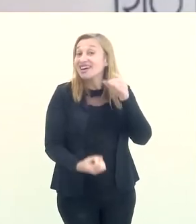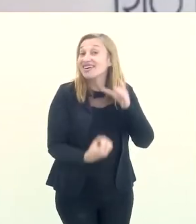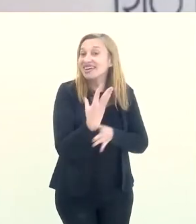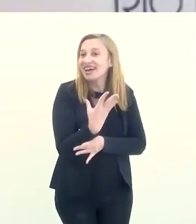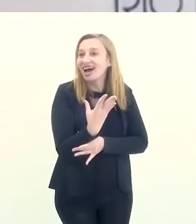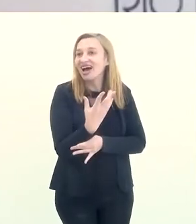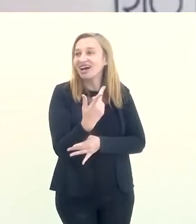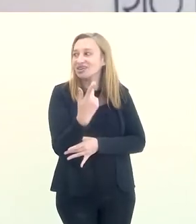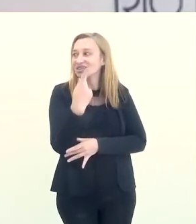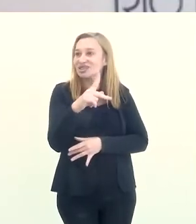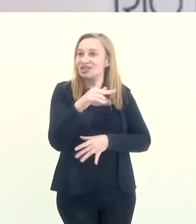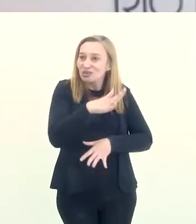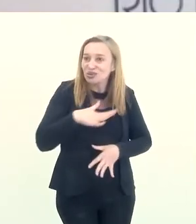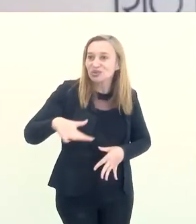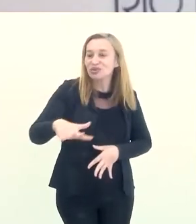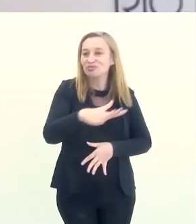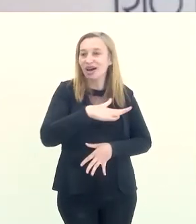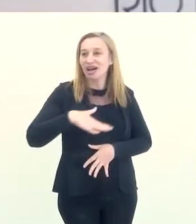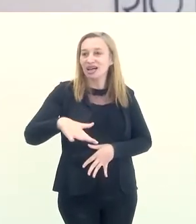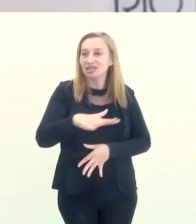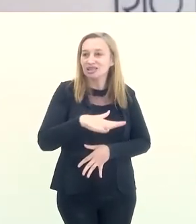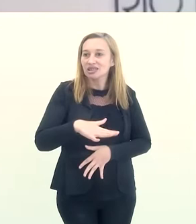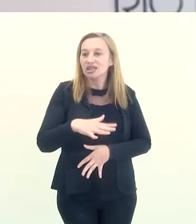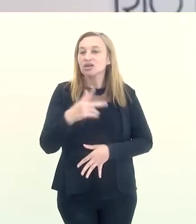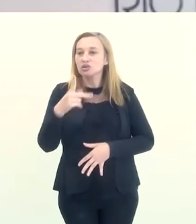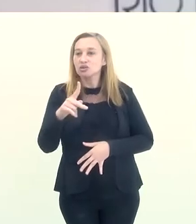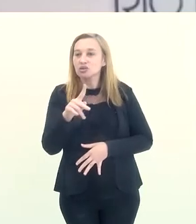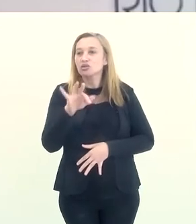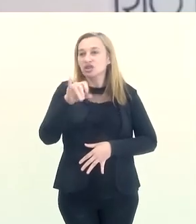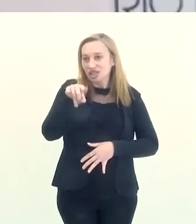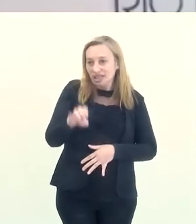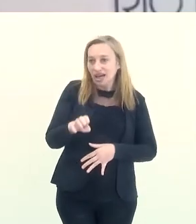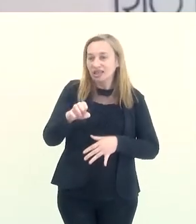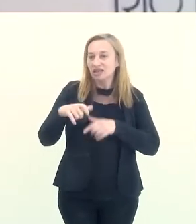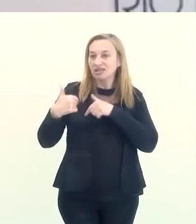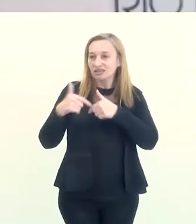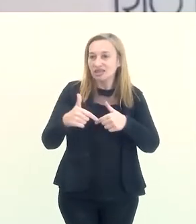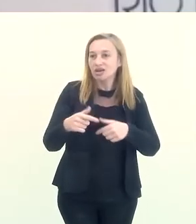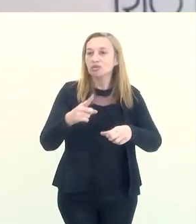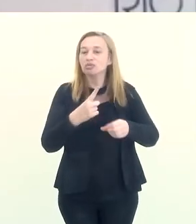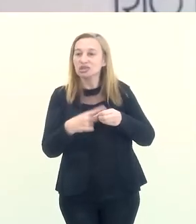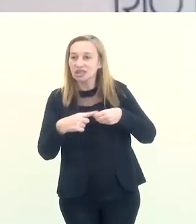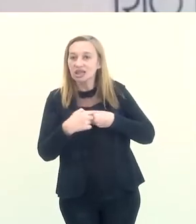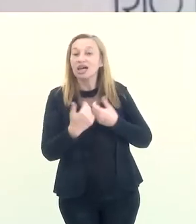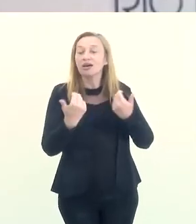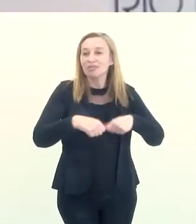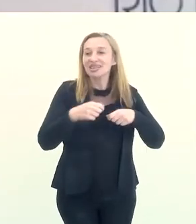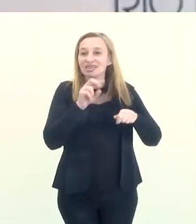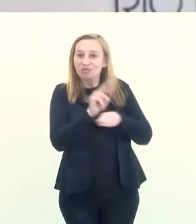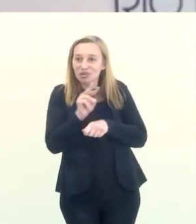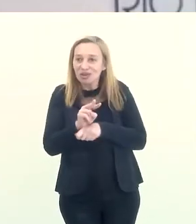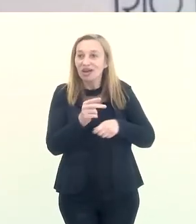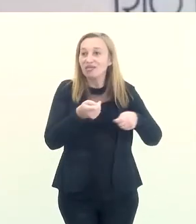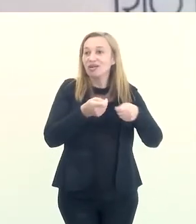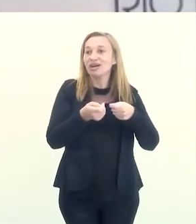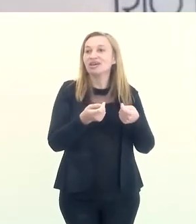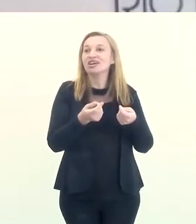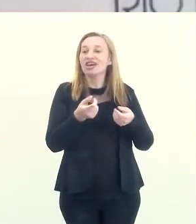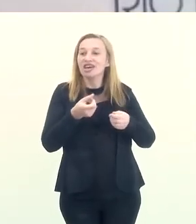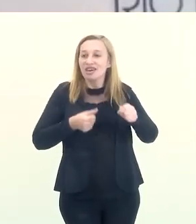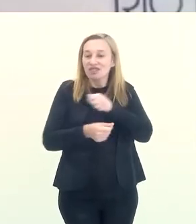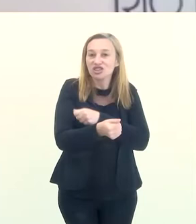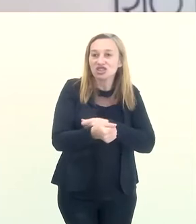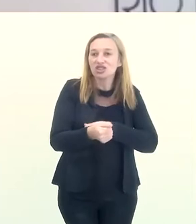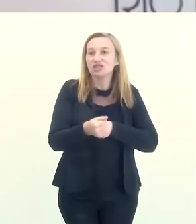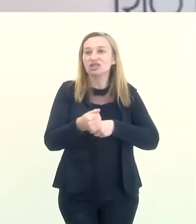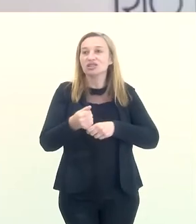também criaram seus espaços, suas unidades de conservação municipais, e que precisam monetizar para justamente